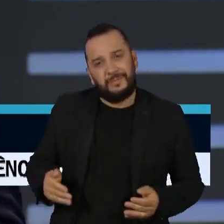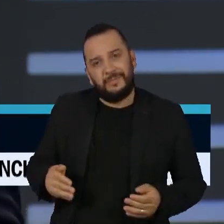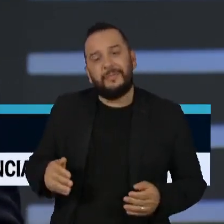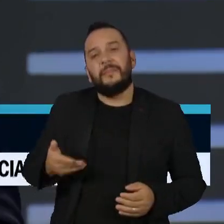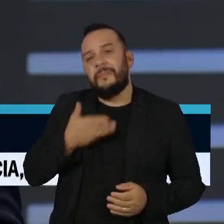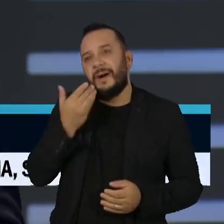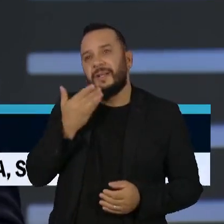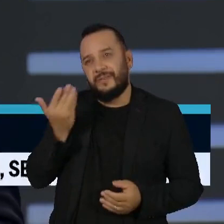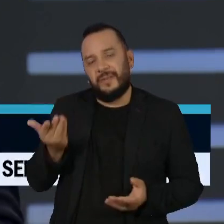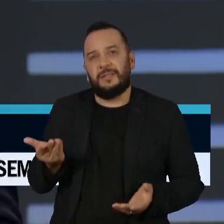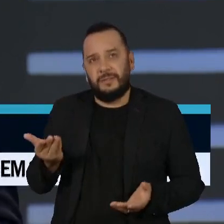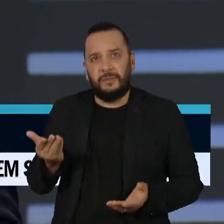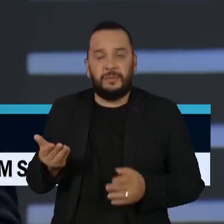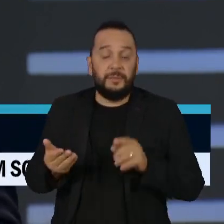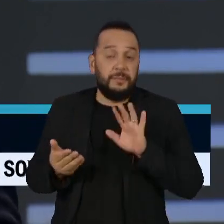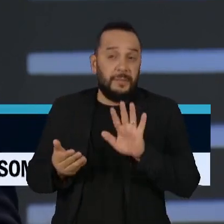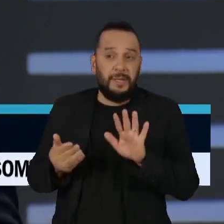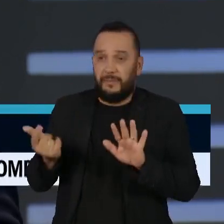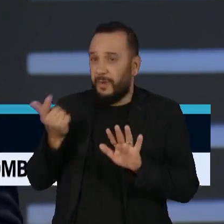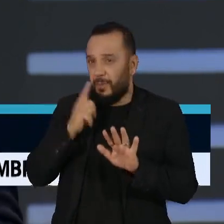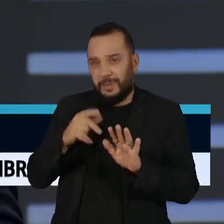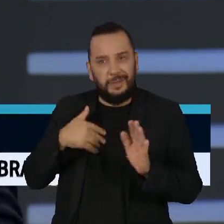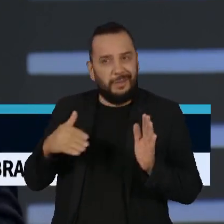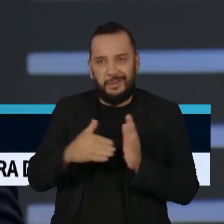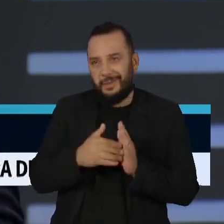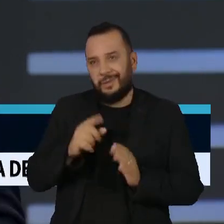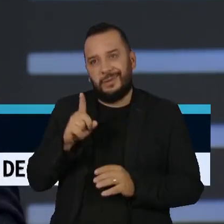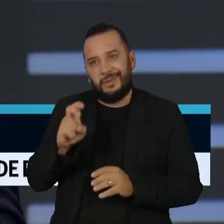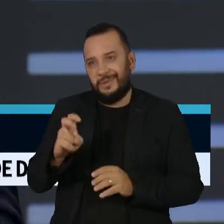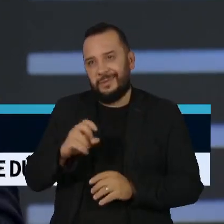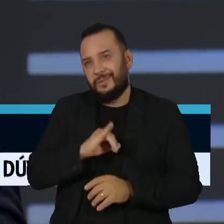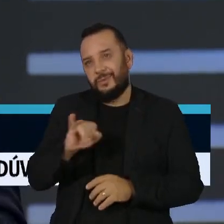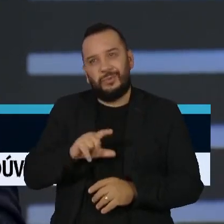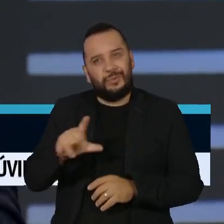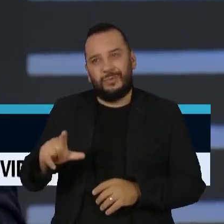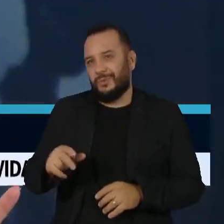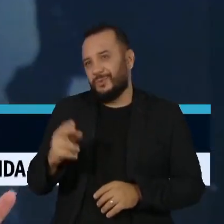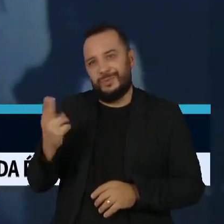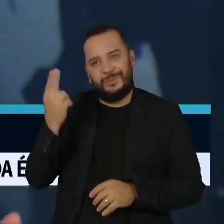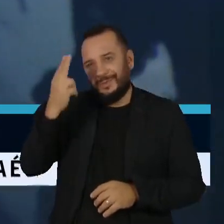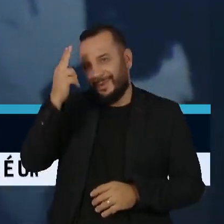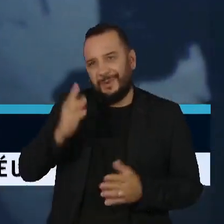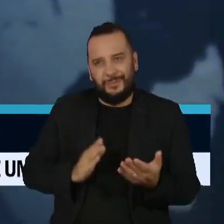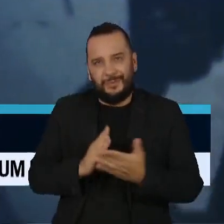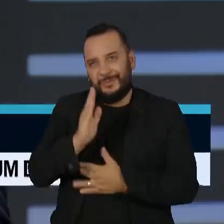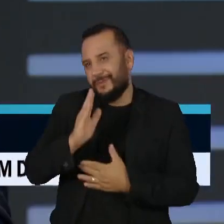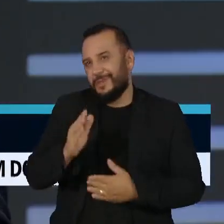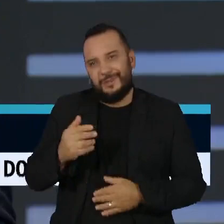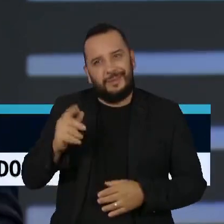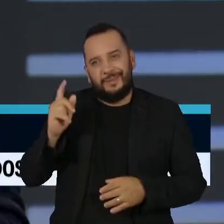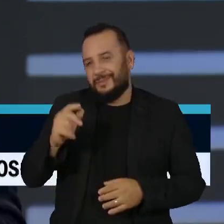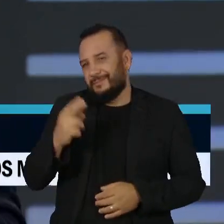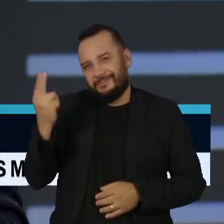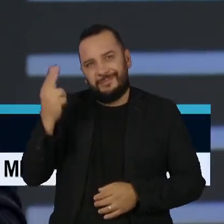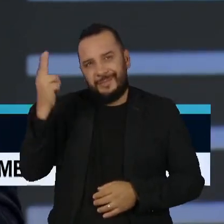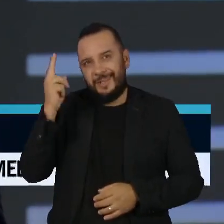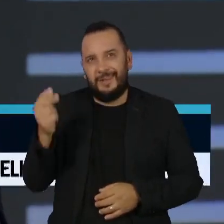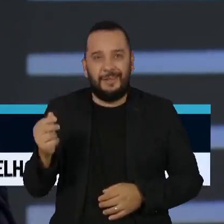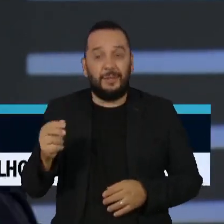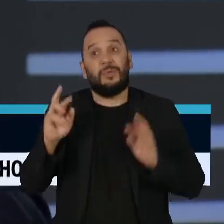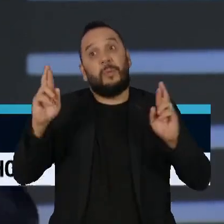conseguir Karen aprovar até 15 de junho. Isso é um... Isso é otimismo demais, Isso é um otimismo que, tomara, eles consigam. Vou